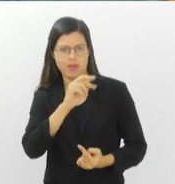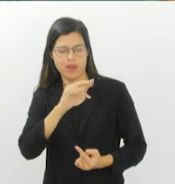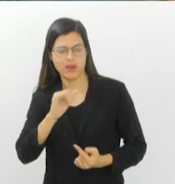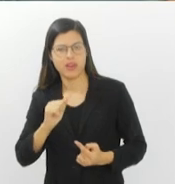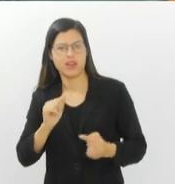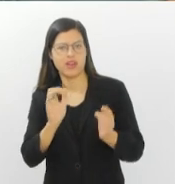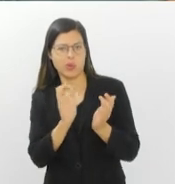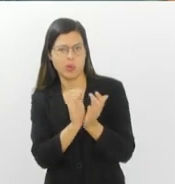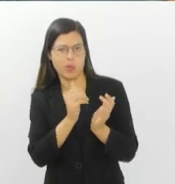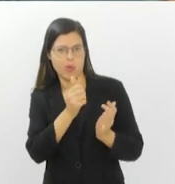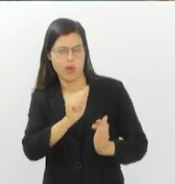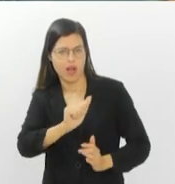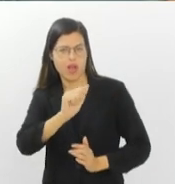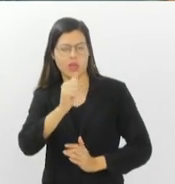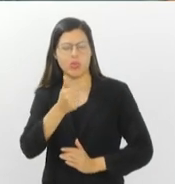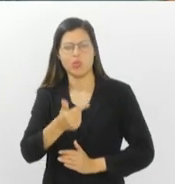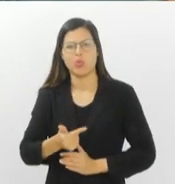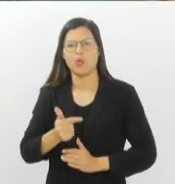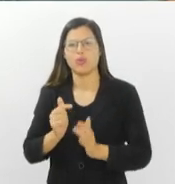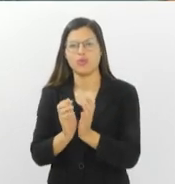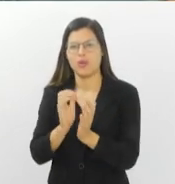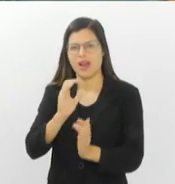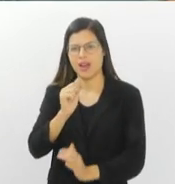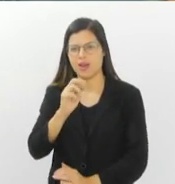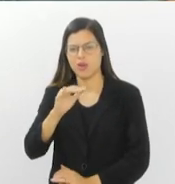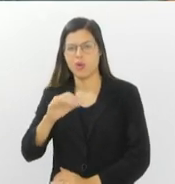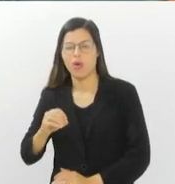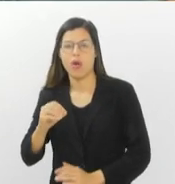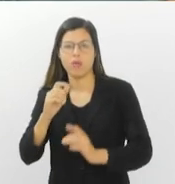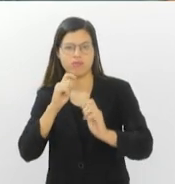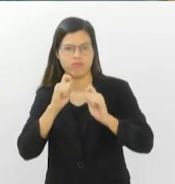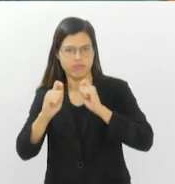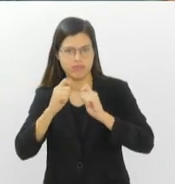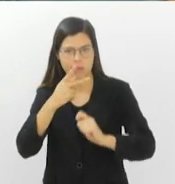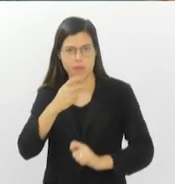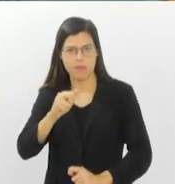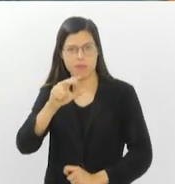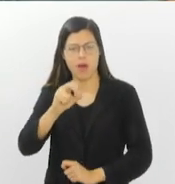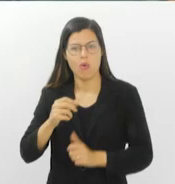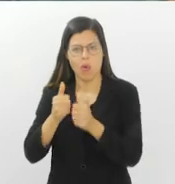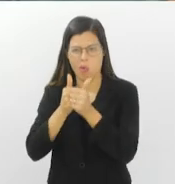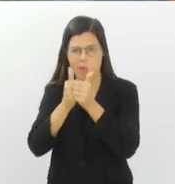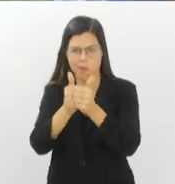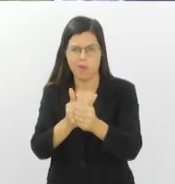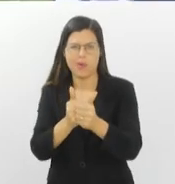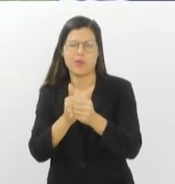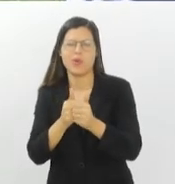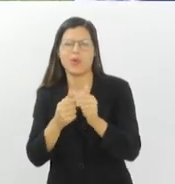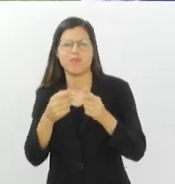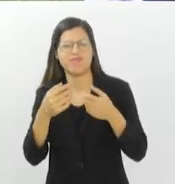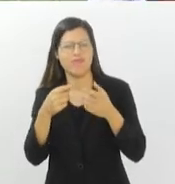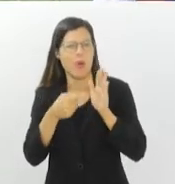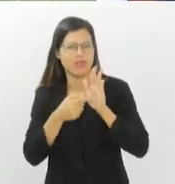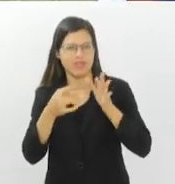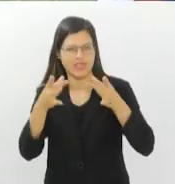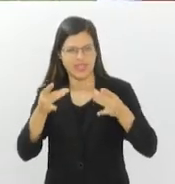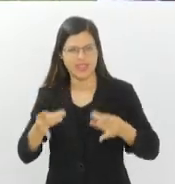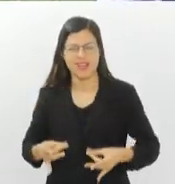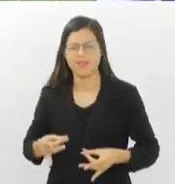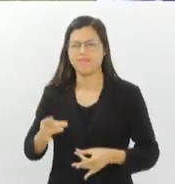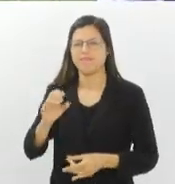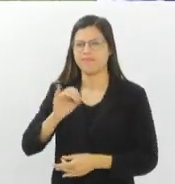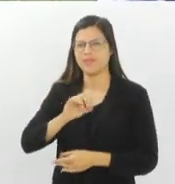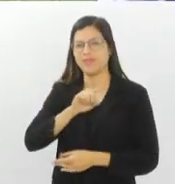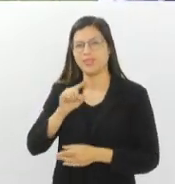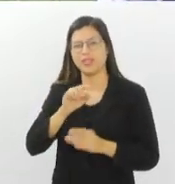Campeonato Carioca. O repórter Paulo Vitor Viviani acompanhou a partida e traz os detalhes. Olá, para você que acompanha a TV